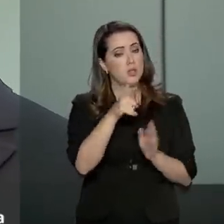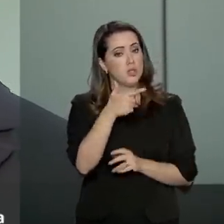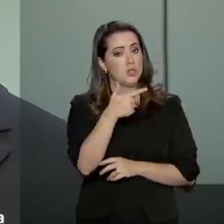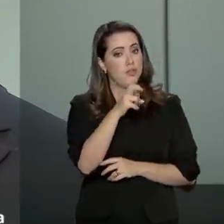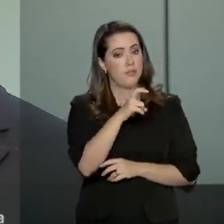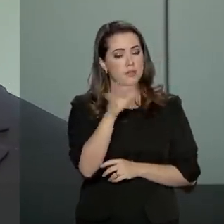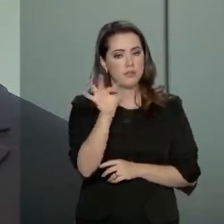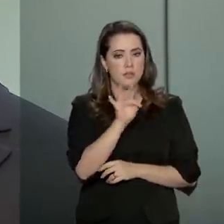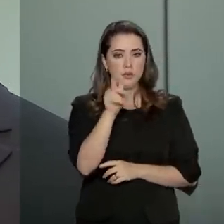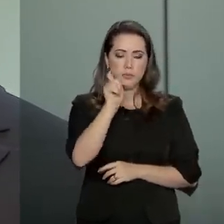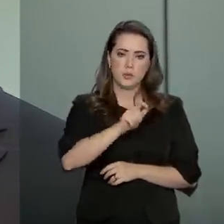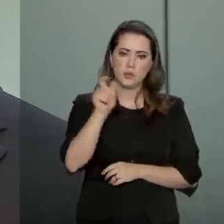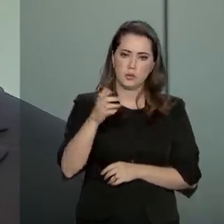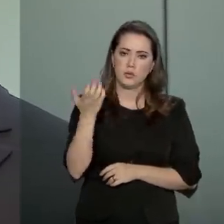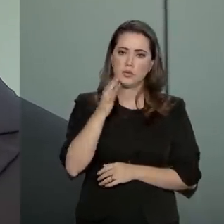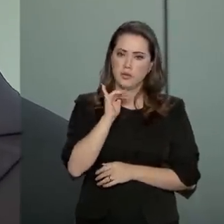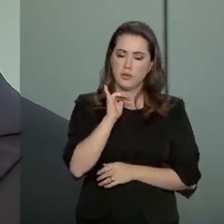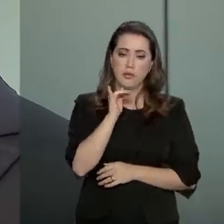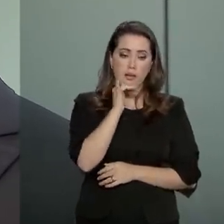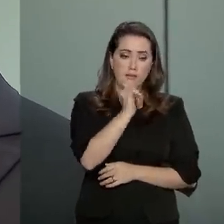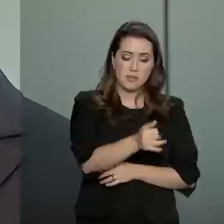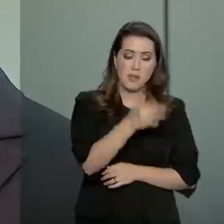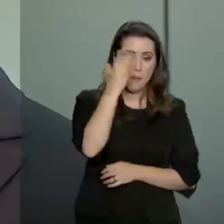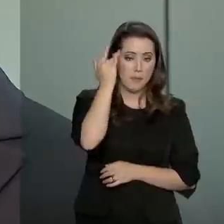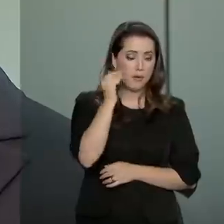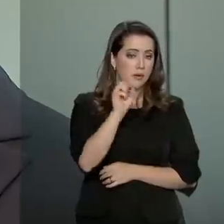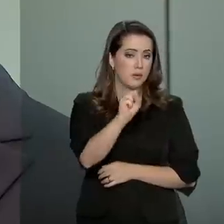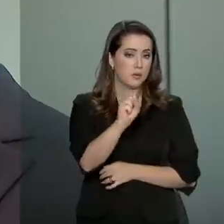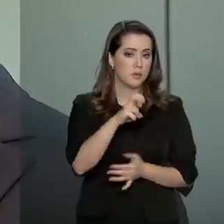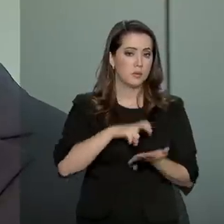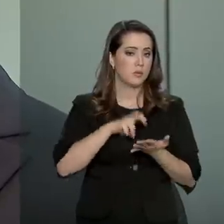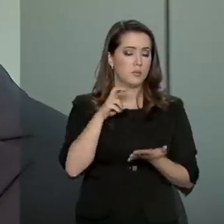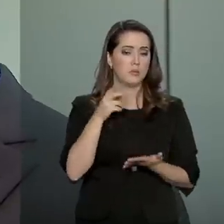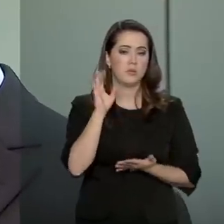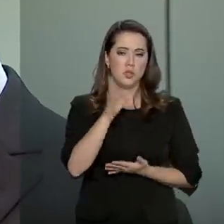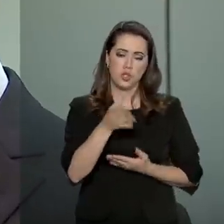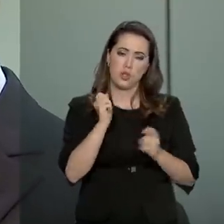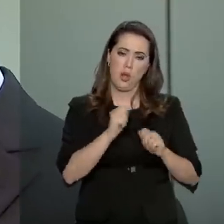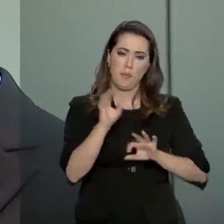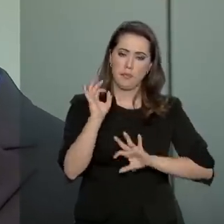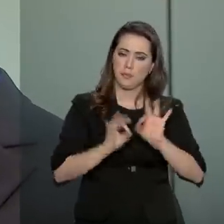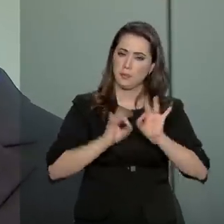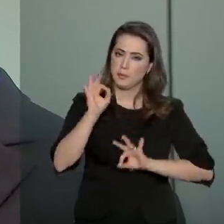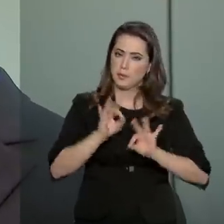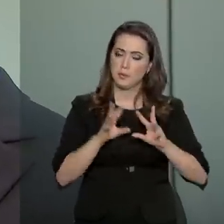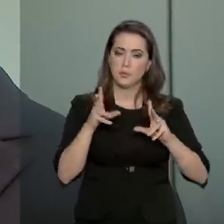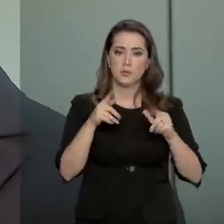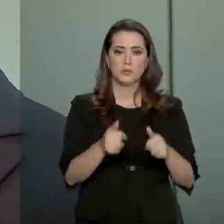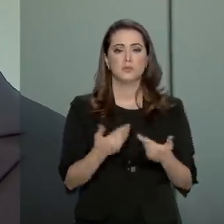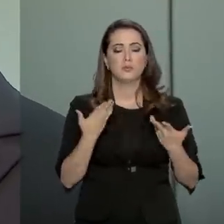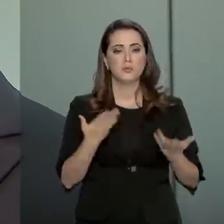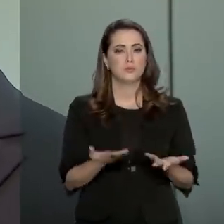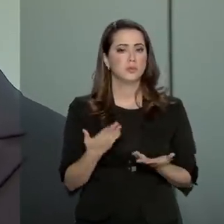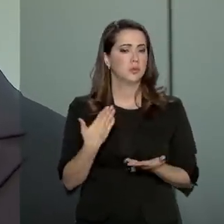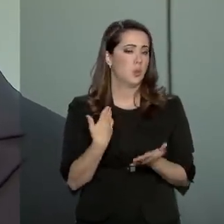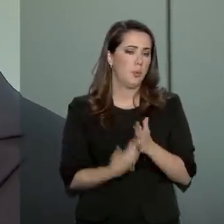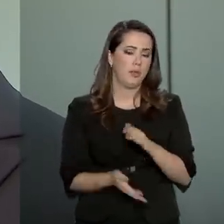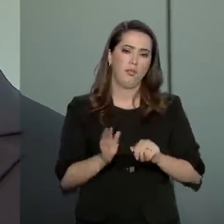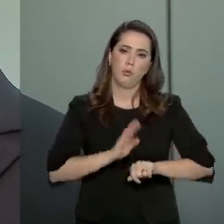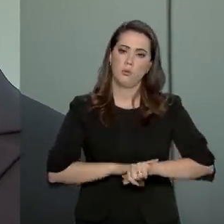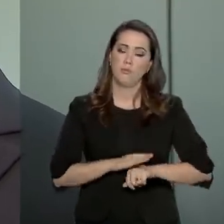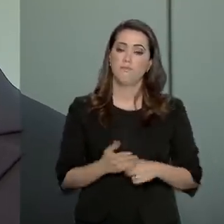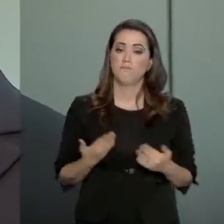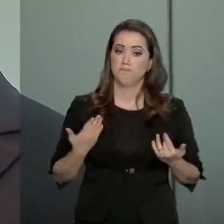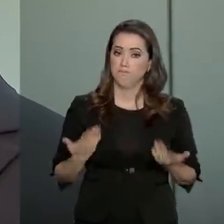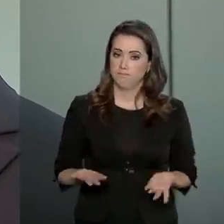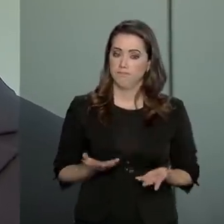O contribuinte certamente que quer entregar amanhã a partir das 8 horas já preparou a sua declaração e não perdeu tempo.